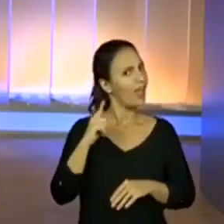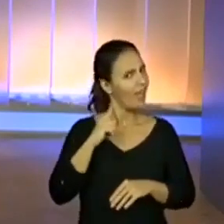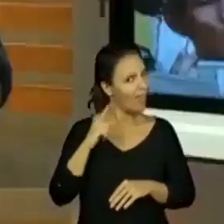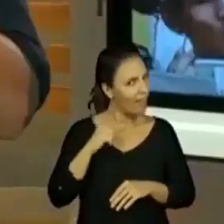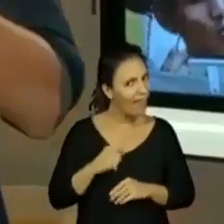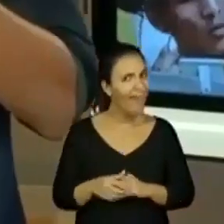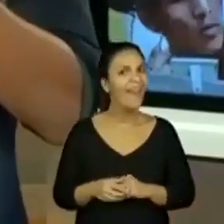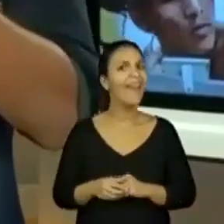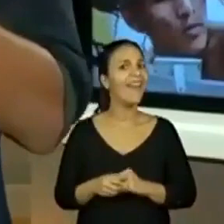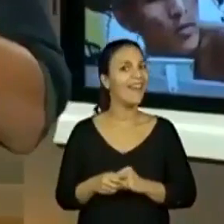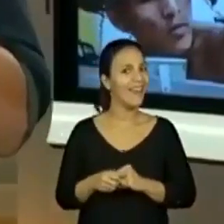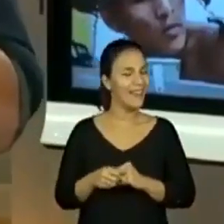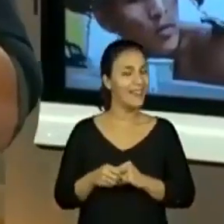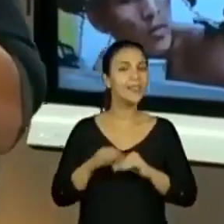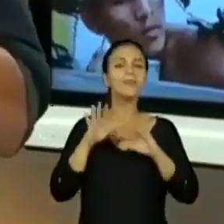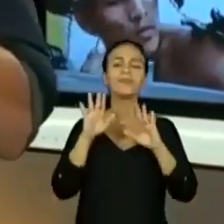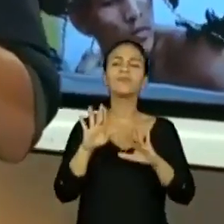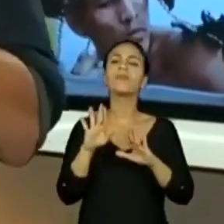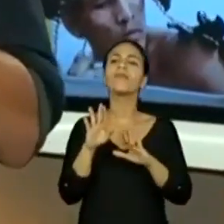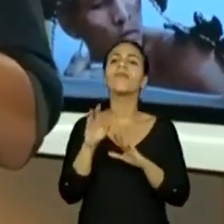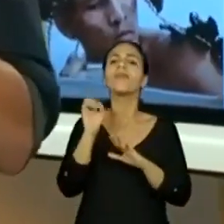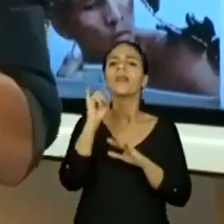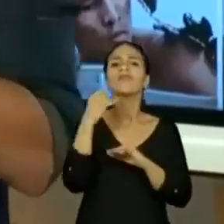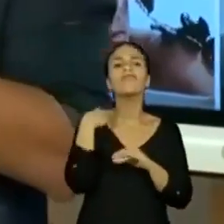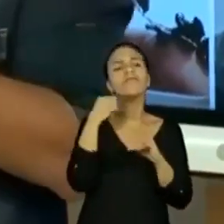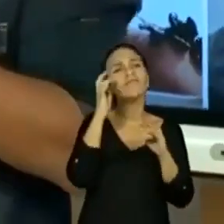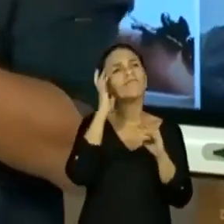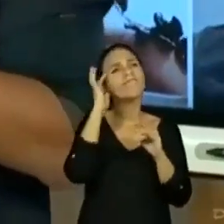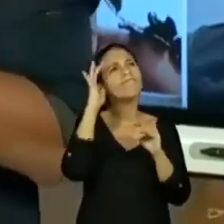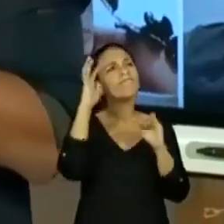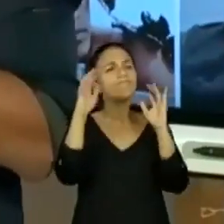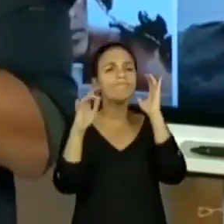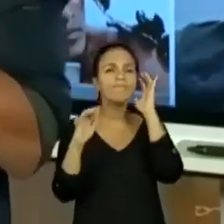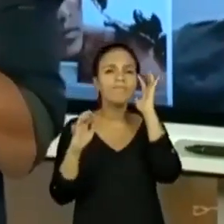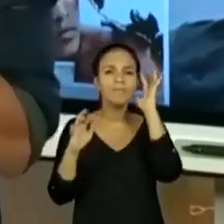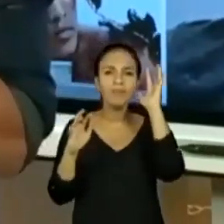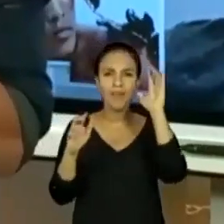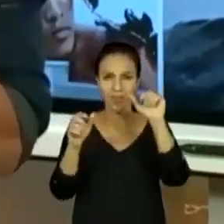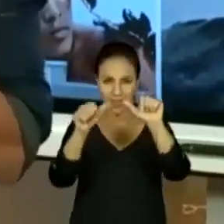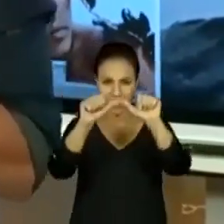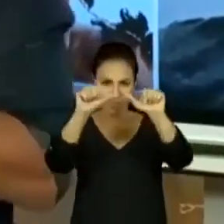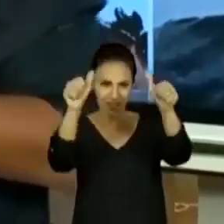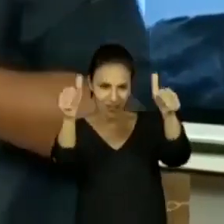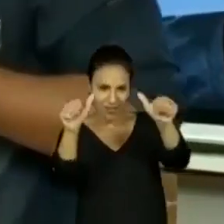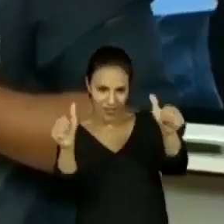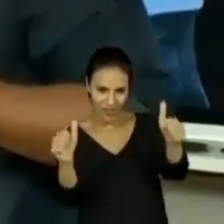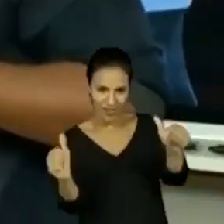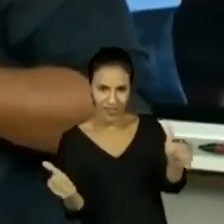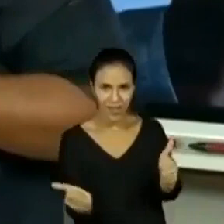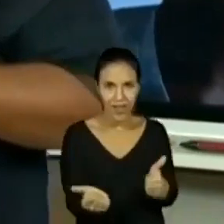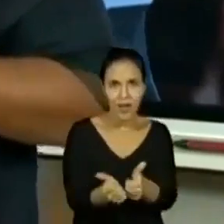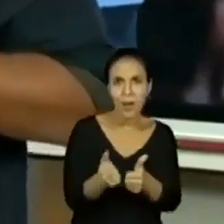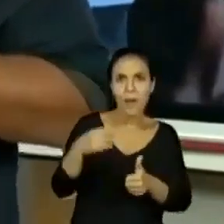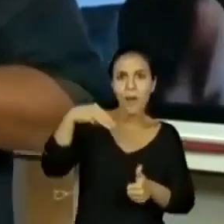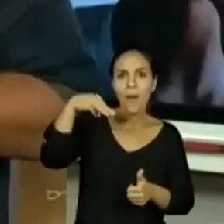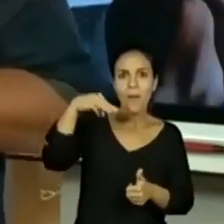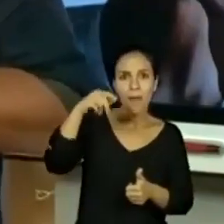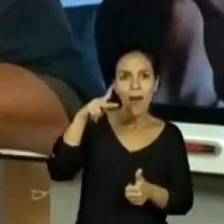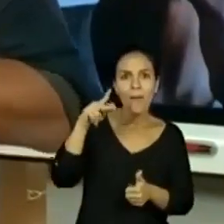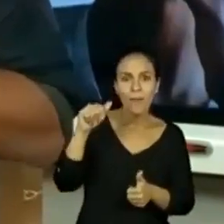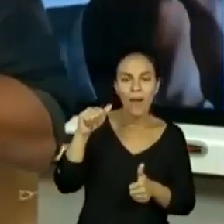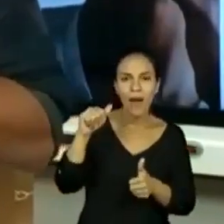Quando a gente começa a refletir e analisar o mapa, lembra de ontem o quanto os indígenas